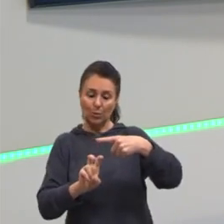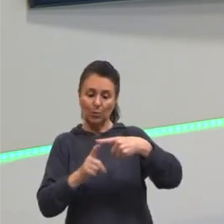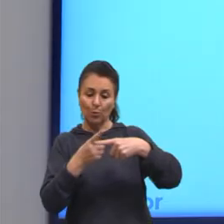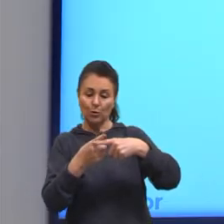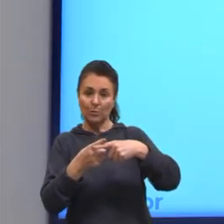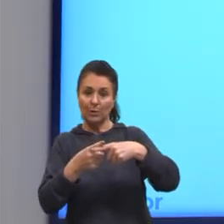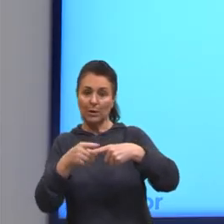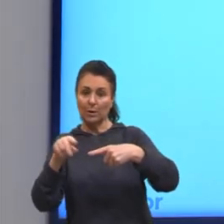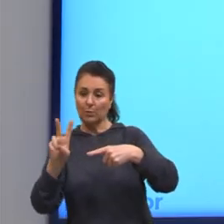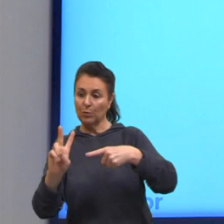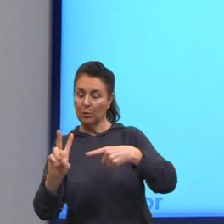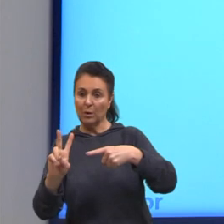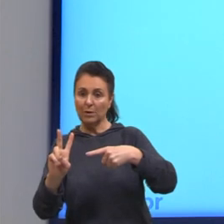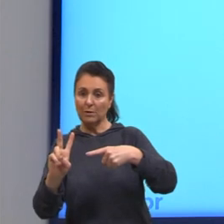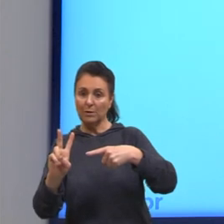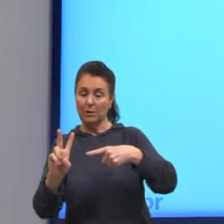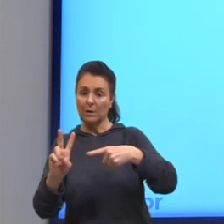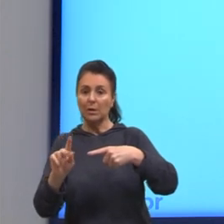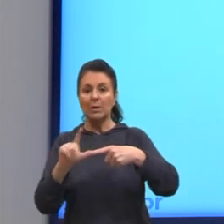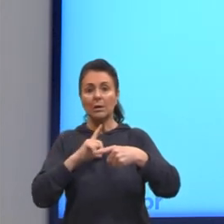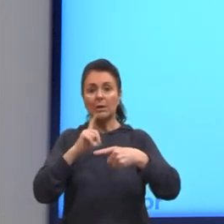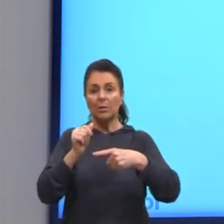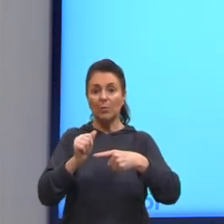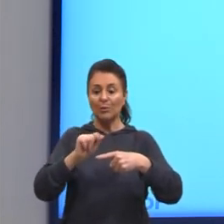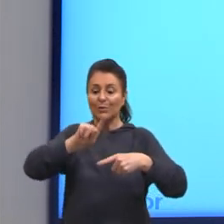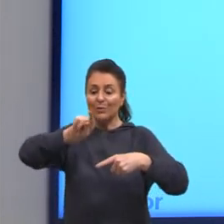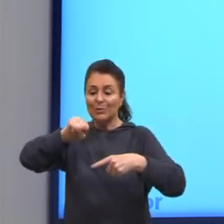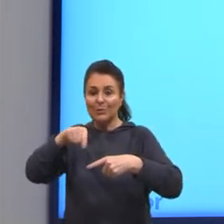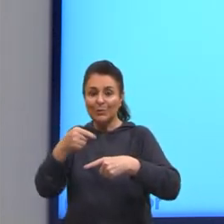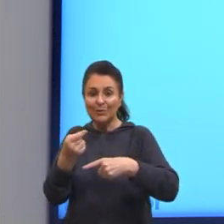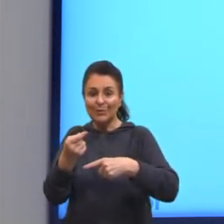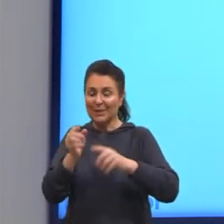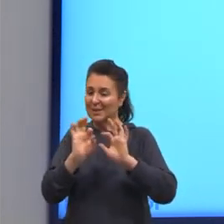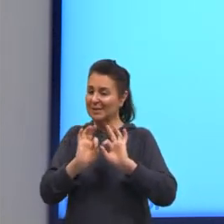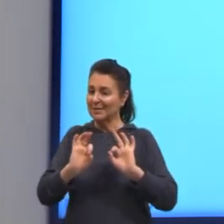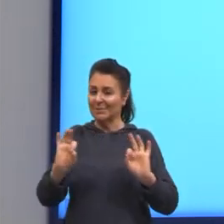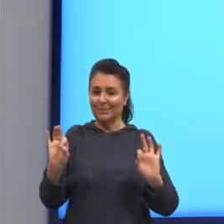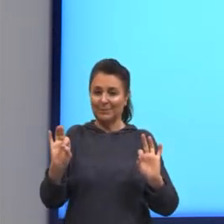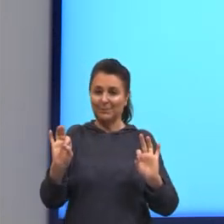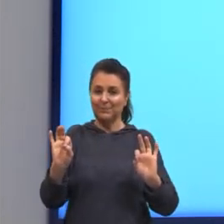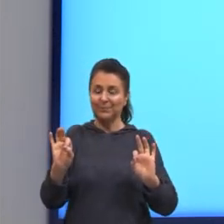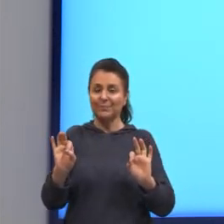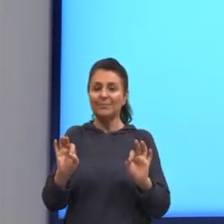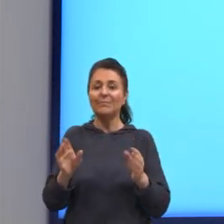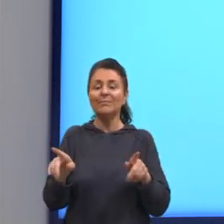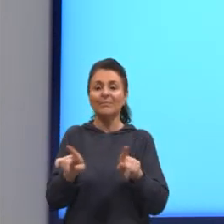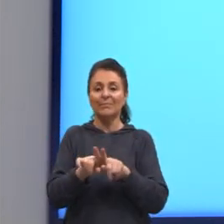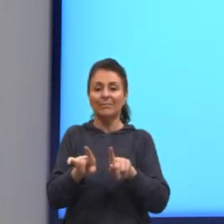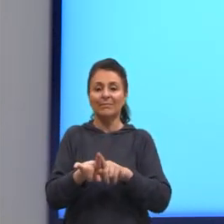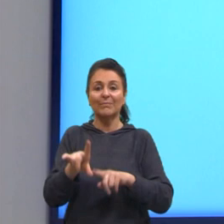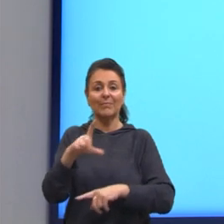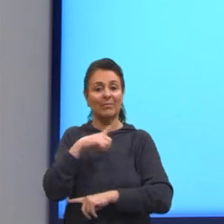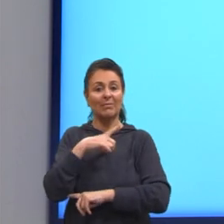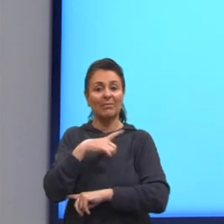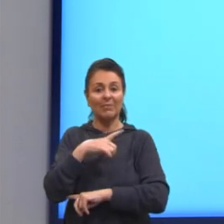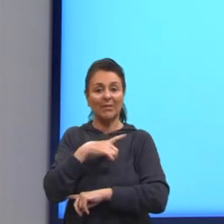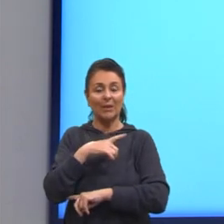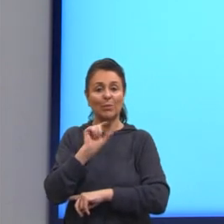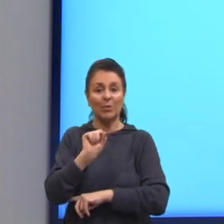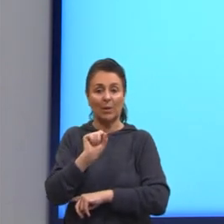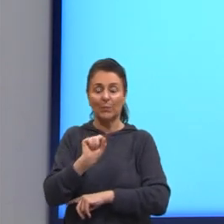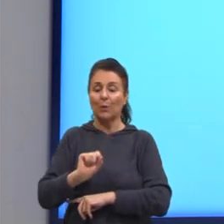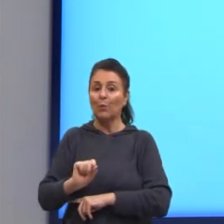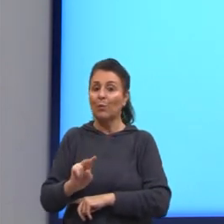depois colocar uma casinha decimal. Fica bem simples, tá? Aqui, então, nós temos, seria o